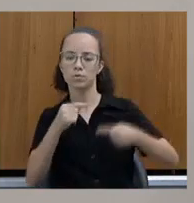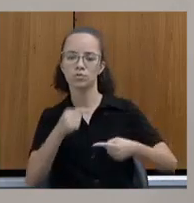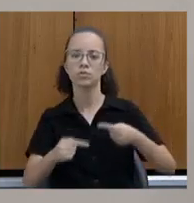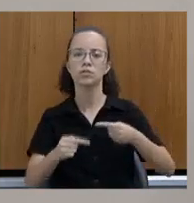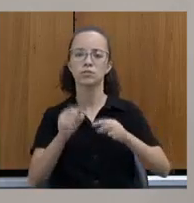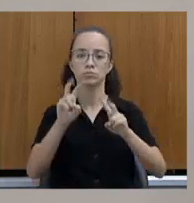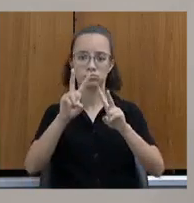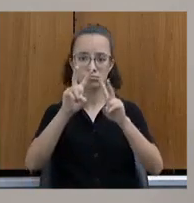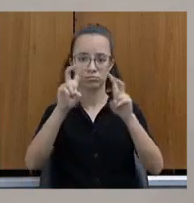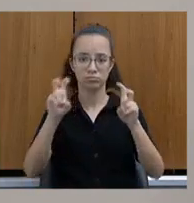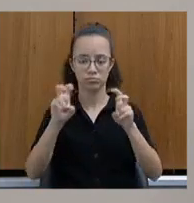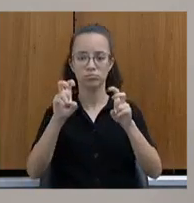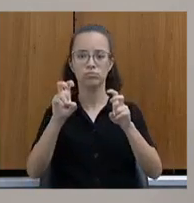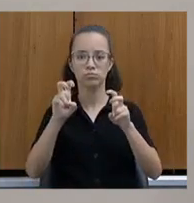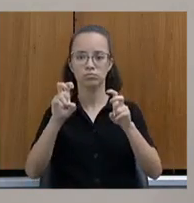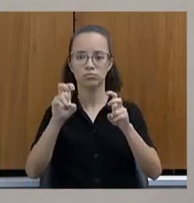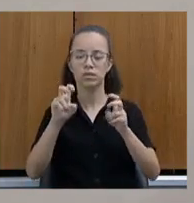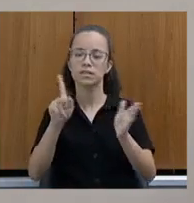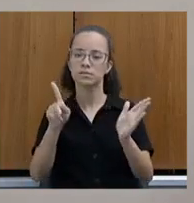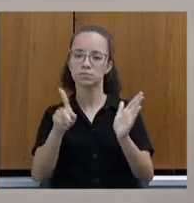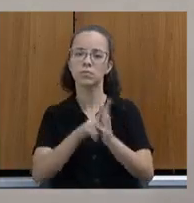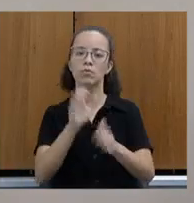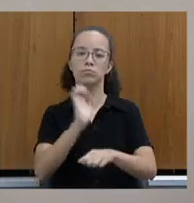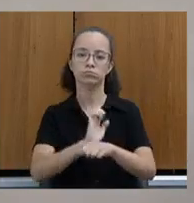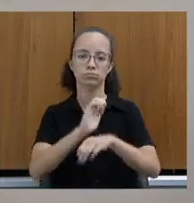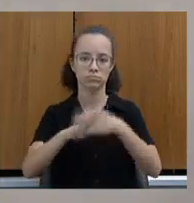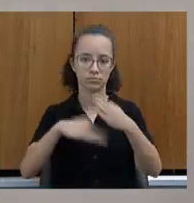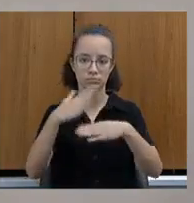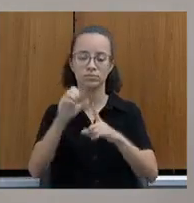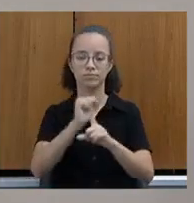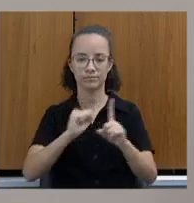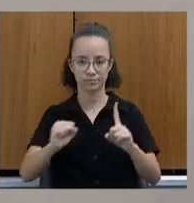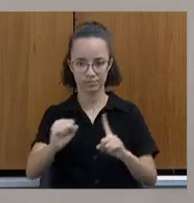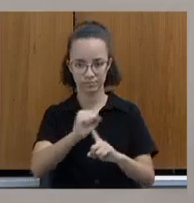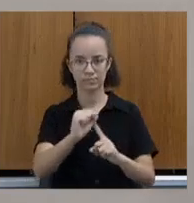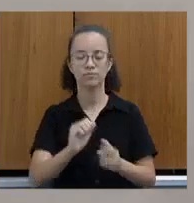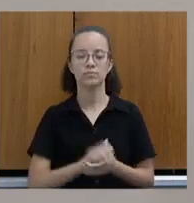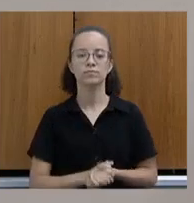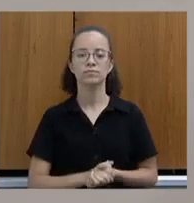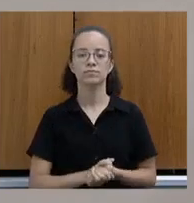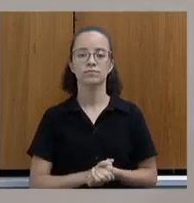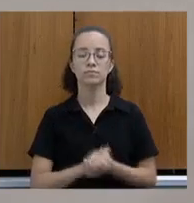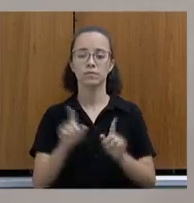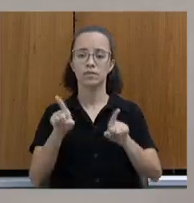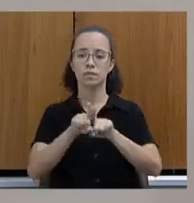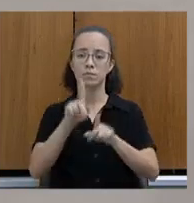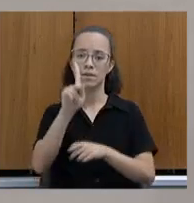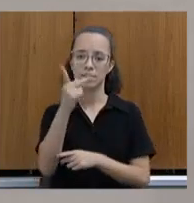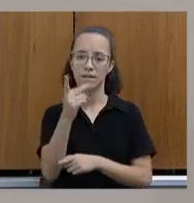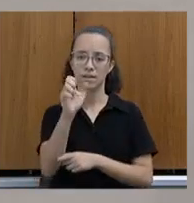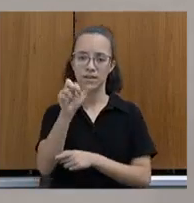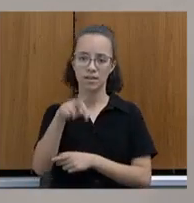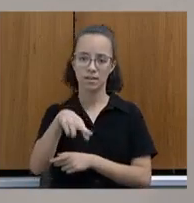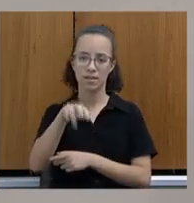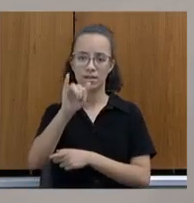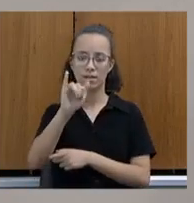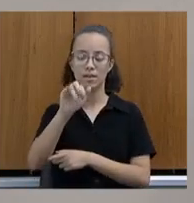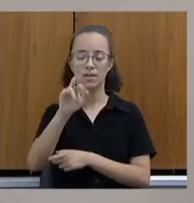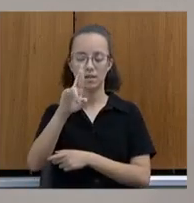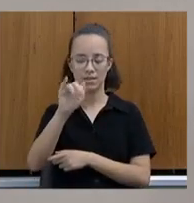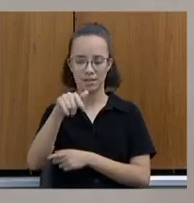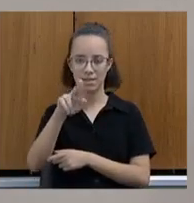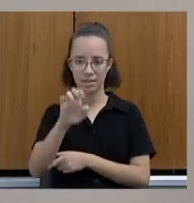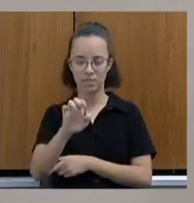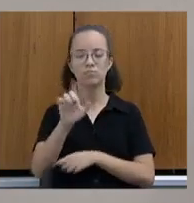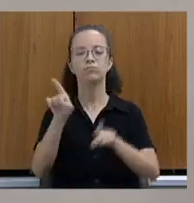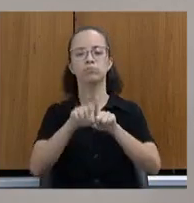Drogas da Secretaria de Estado de Desenvolvimento Social, Henrique Oliveira Carvalho, superintendente de